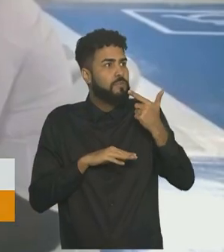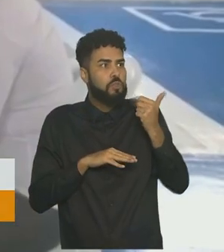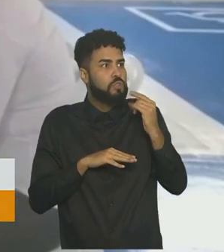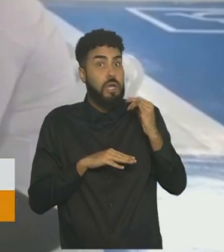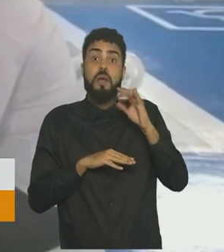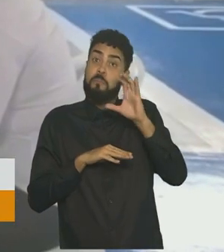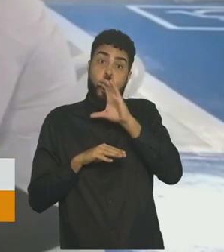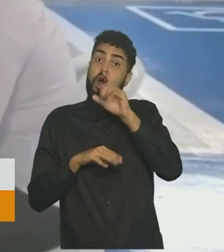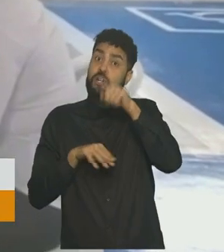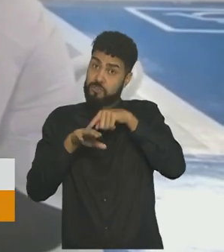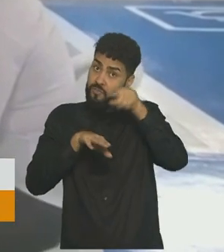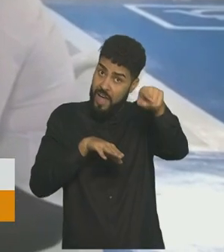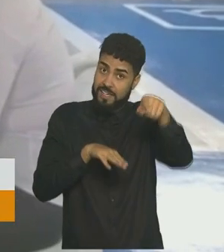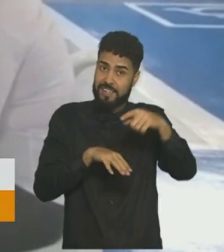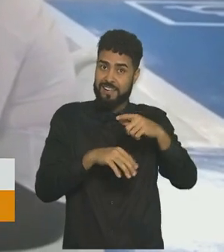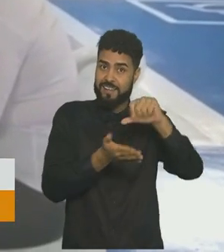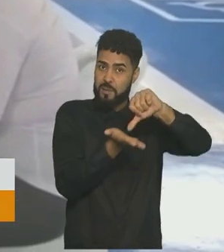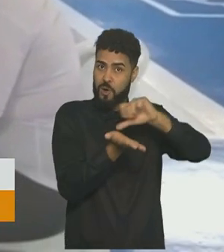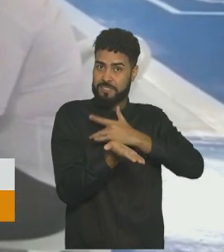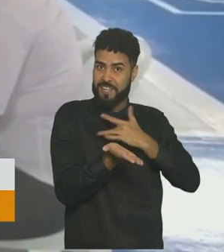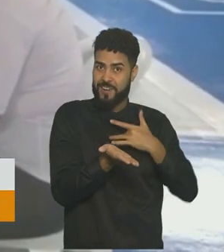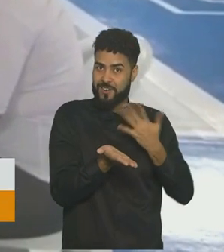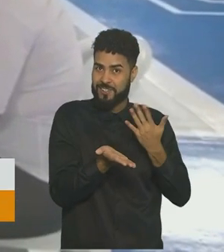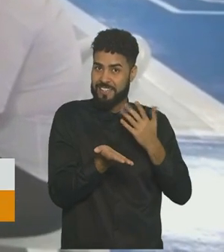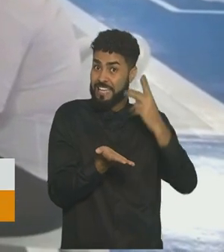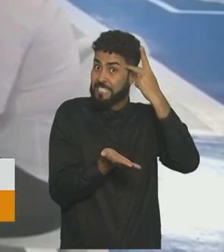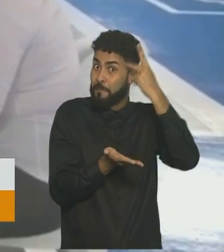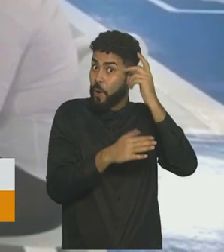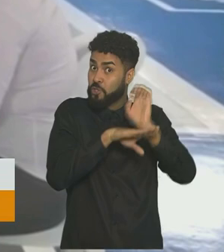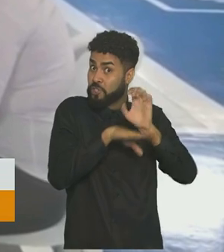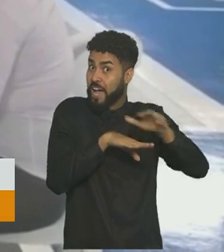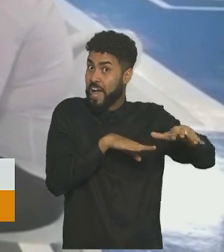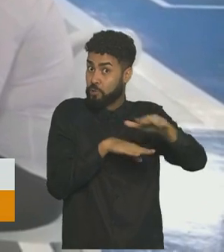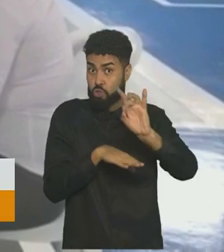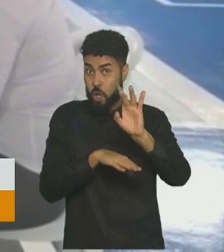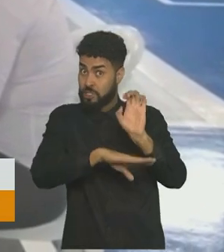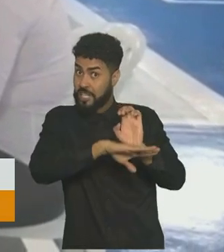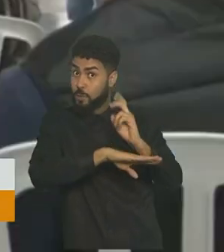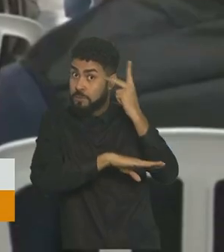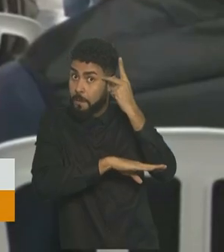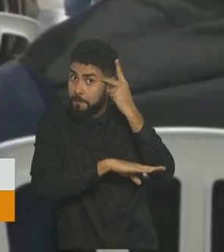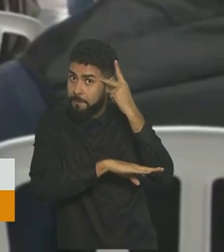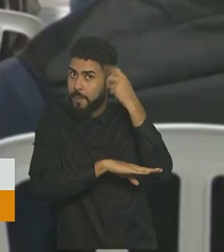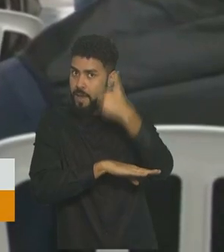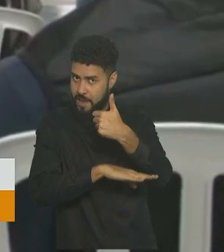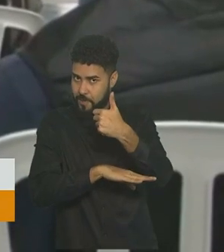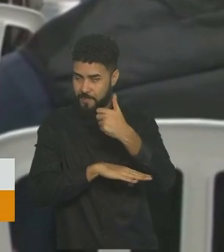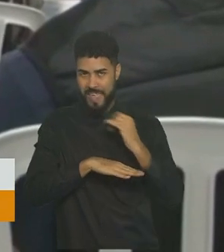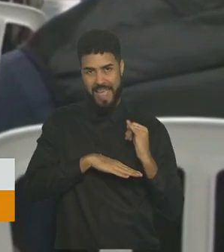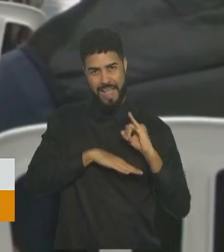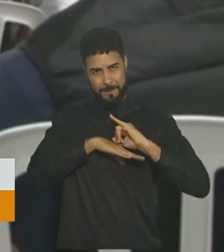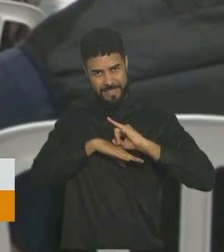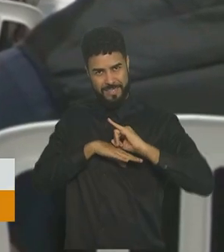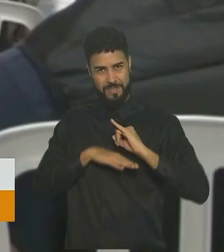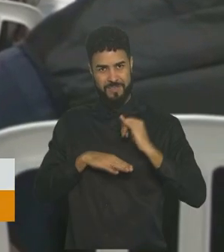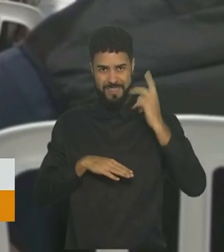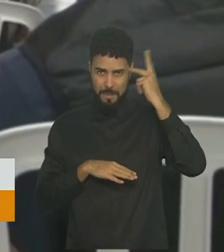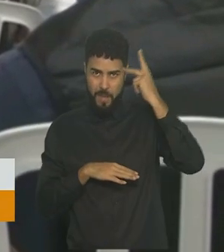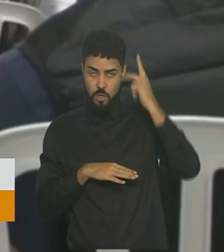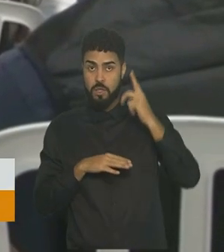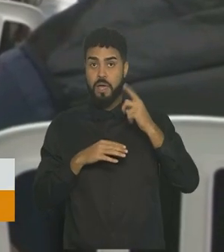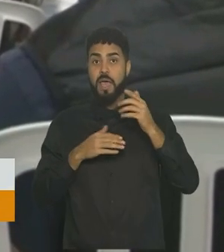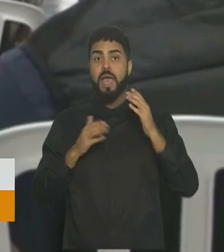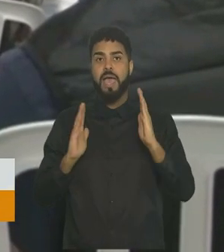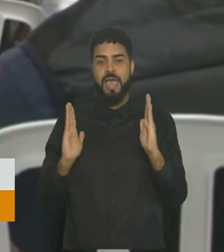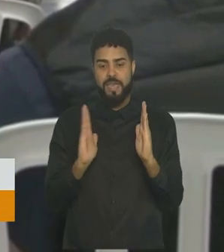vacinação. Isso vale para todo o estado de São Paulo. Aqui na capital paulista, esse novo intervalo começa a valer a